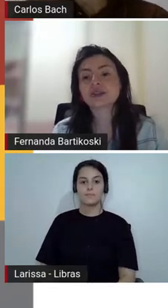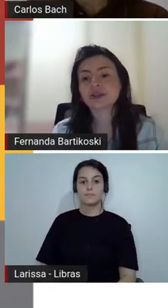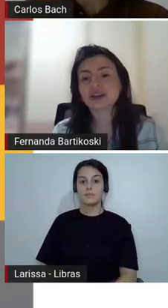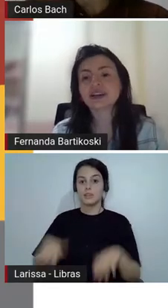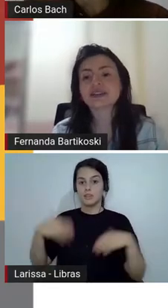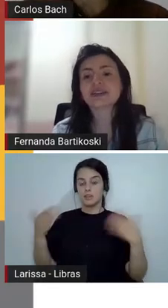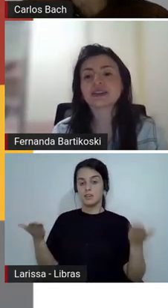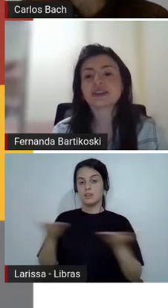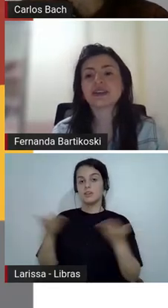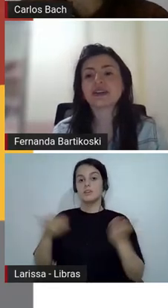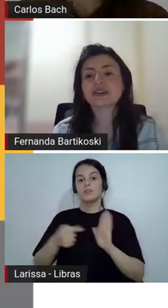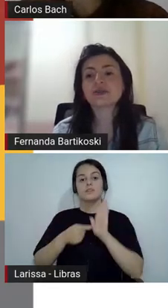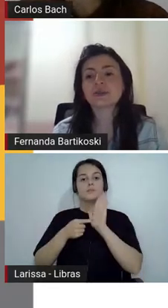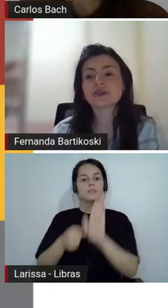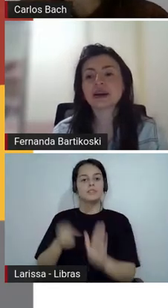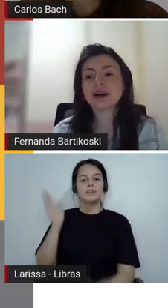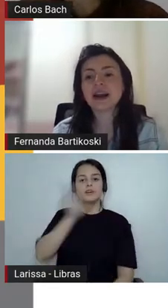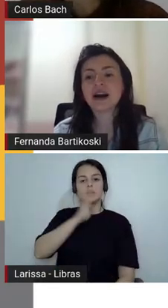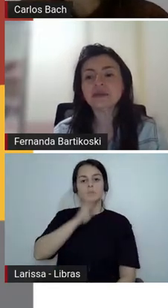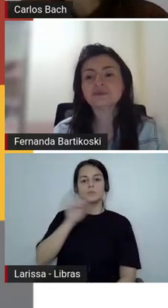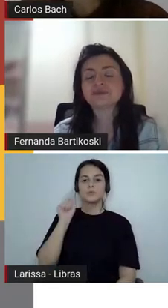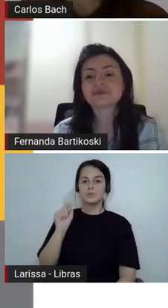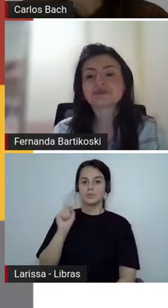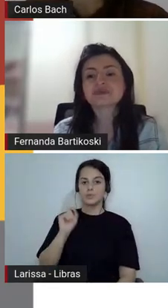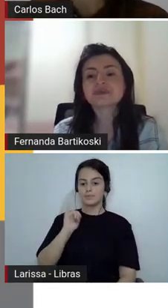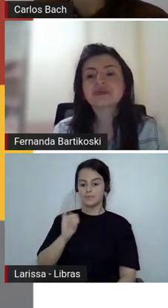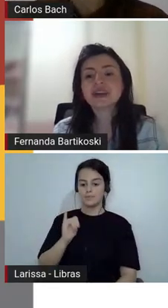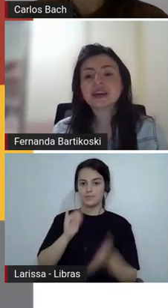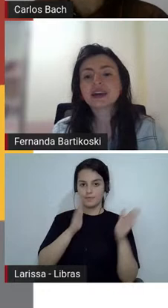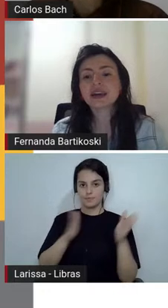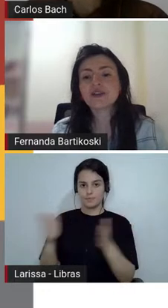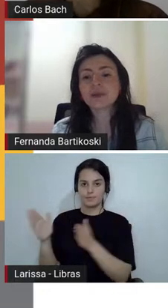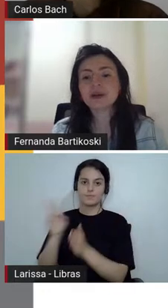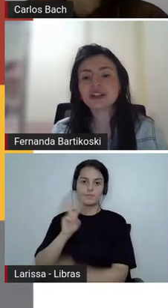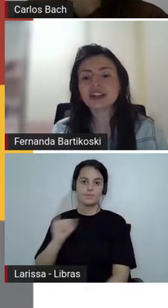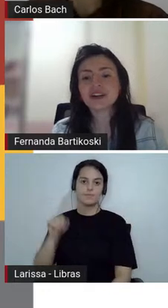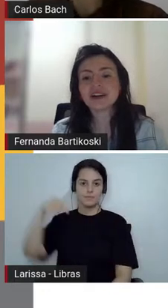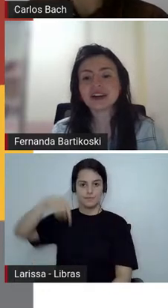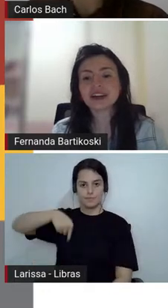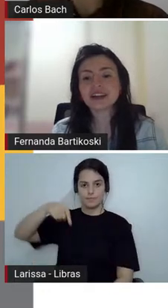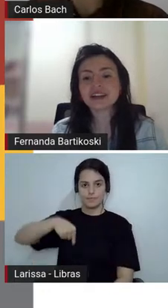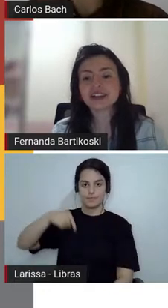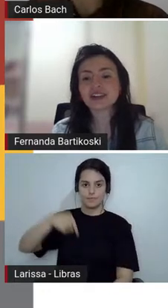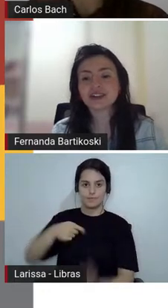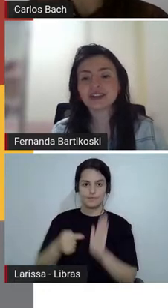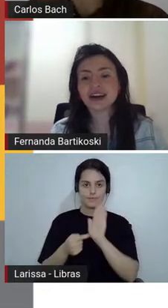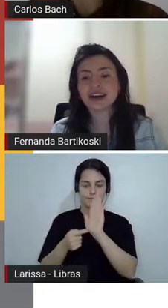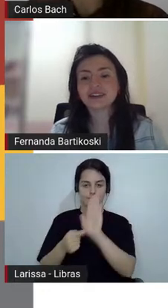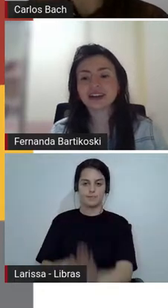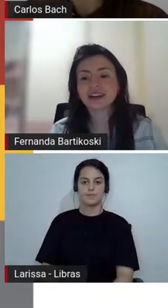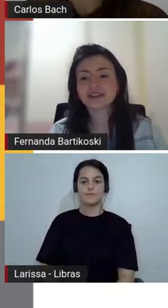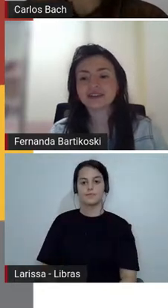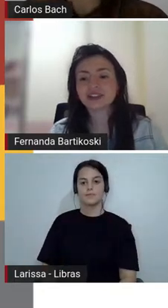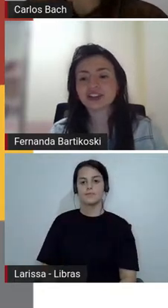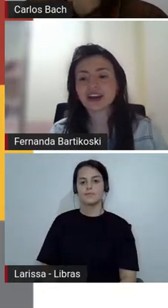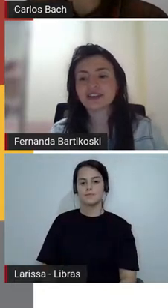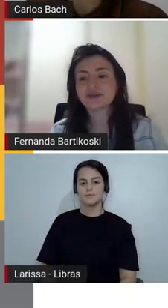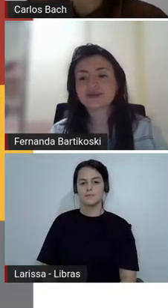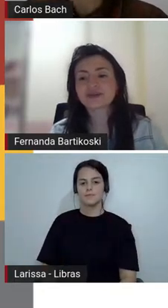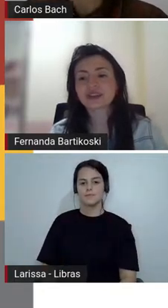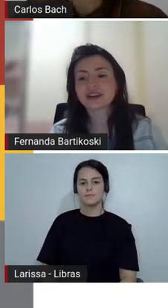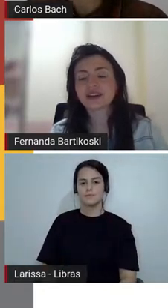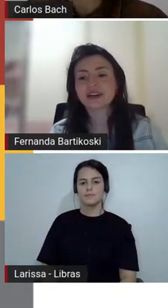as crônicas que nós vamos trabalhar. Eu vou pedir agora que seja colocado lá no